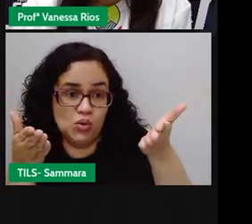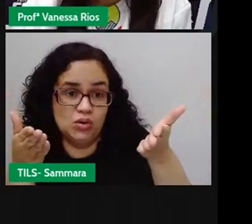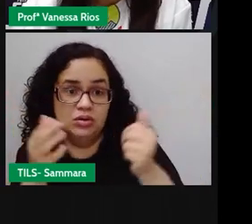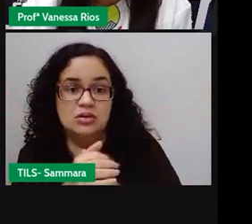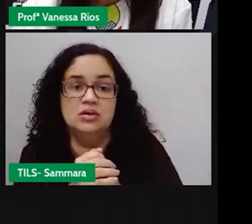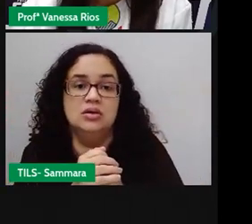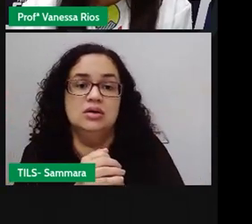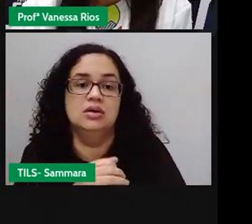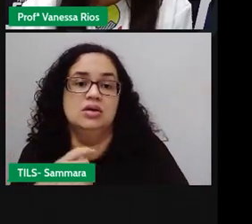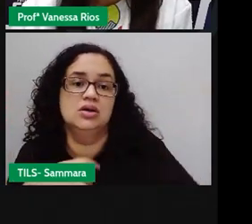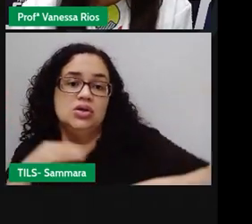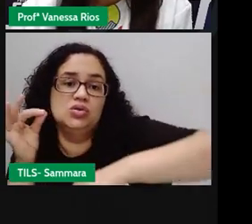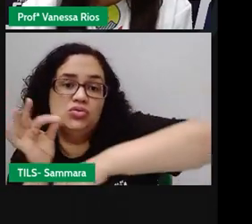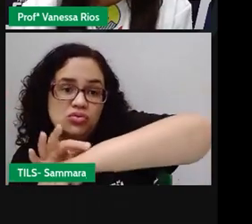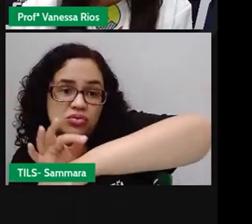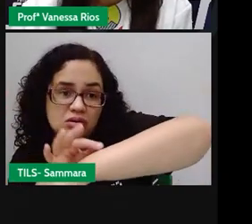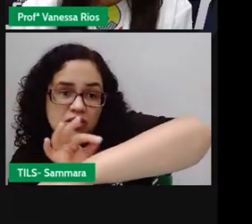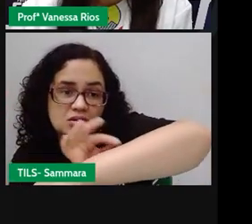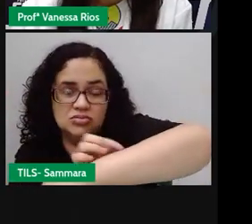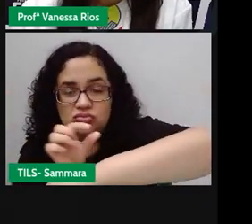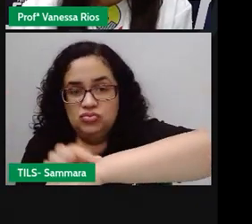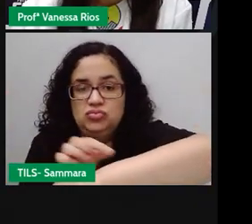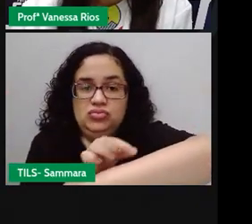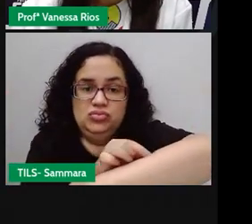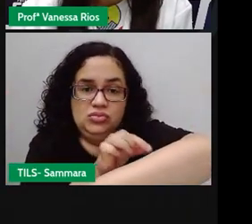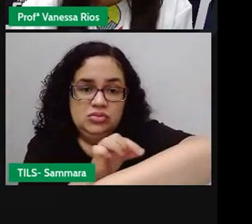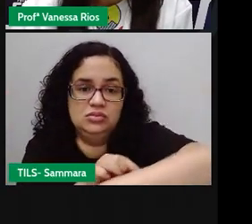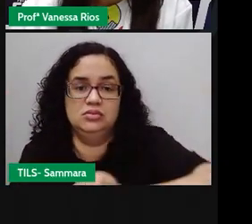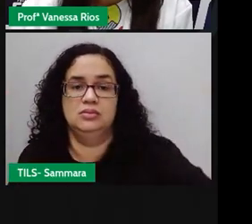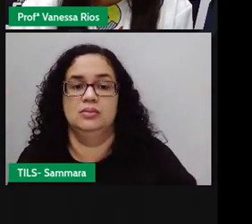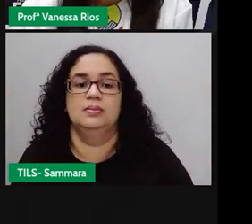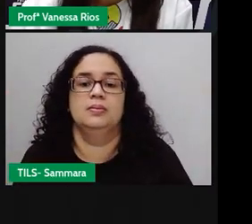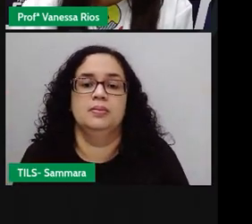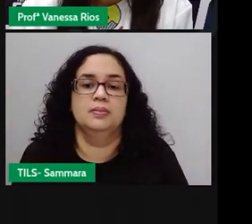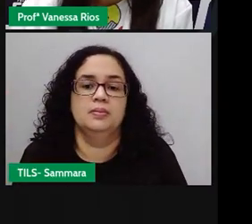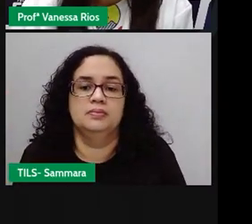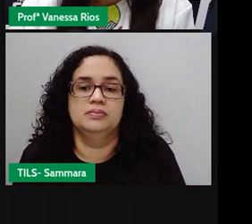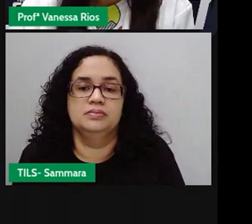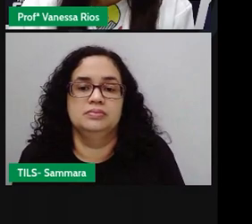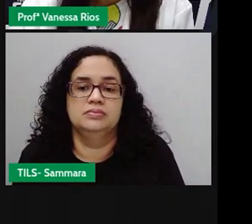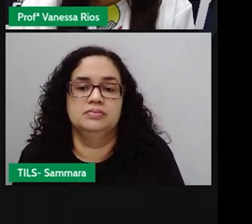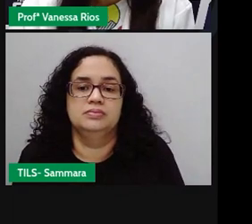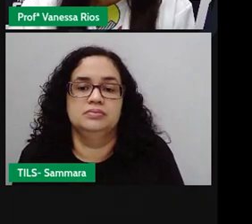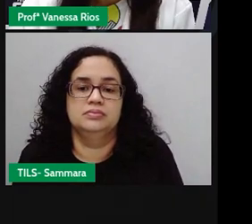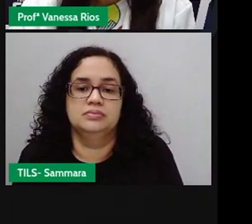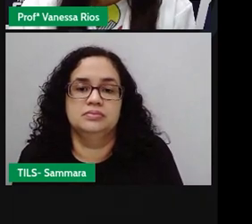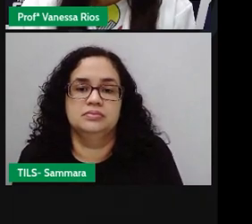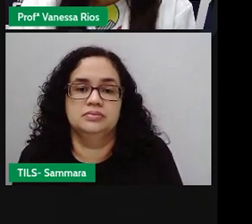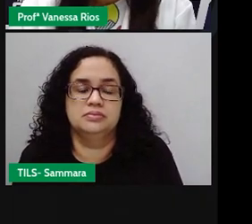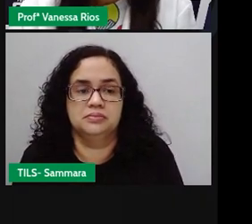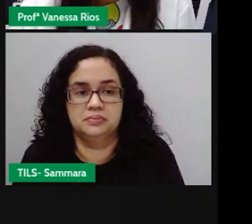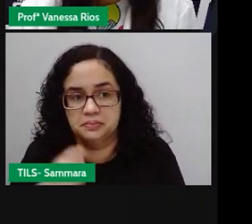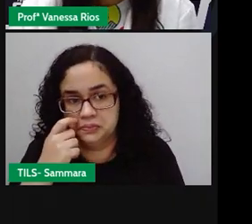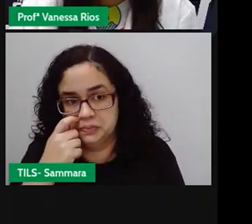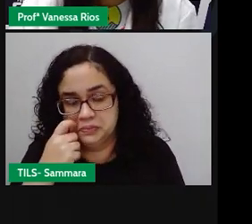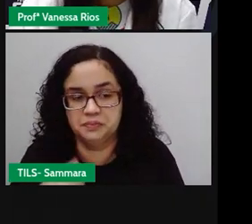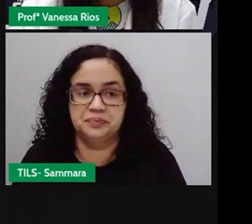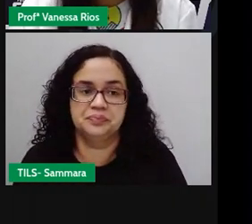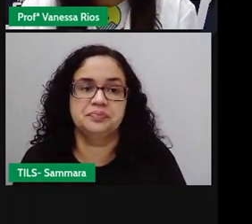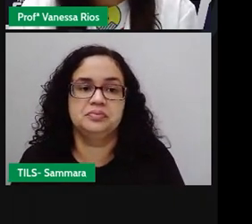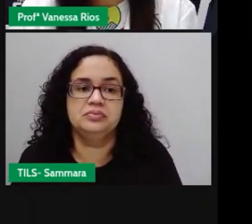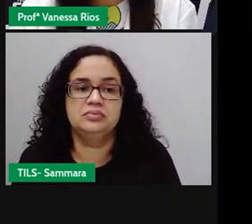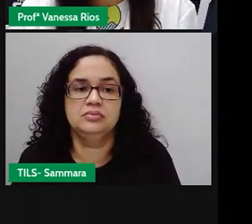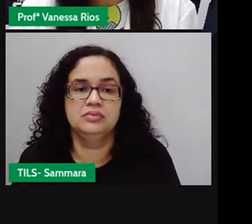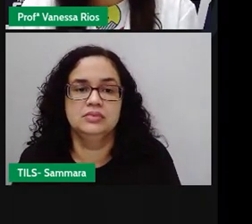todos os pedaços e o sapo voltou à vida de novo. E é por isso que o sapo tem o couro todo cheio de remendas.